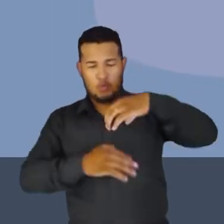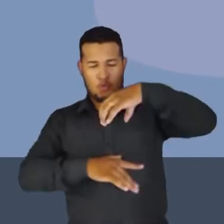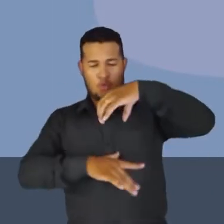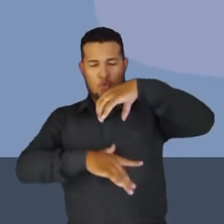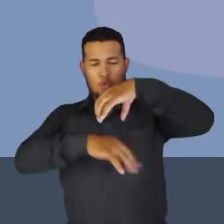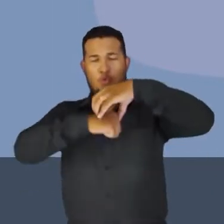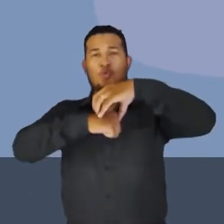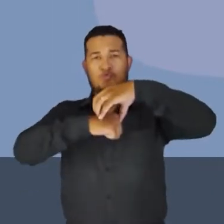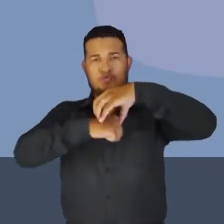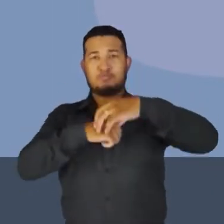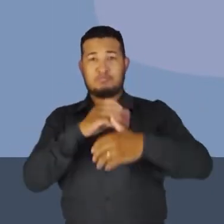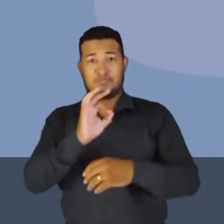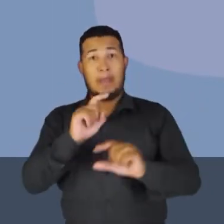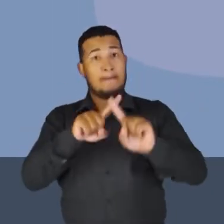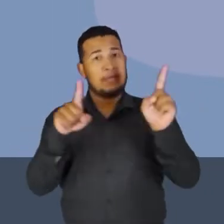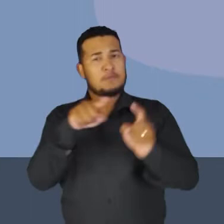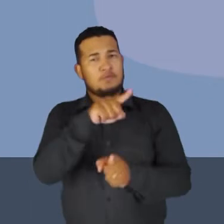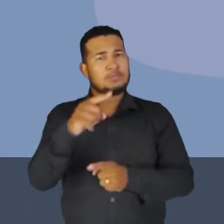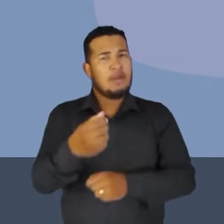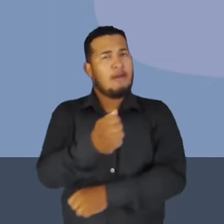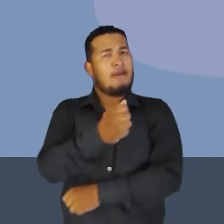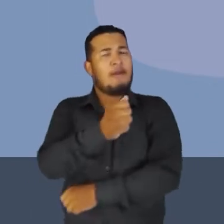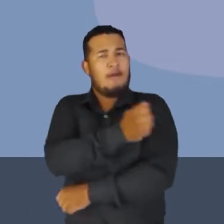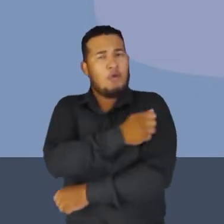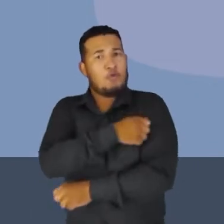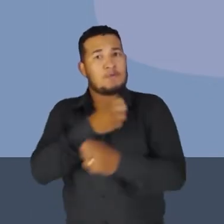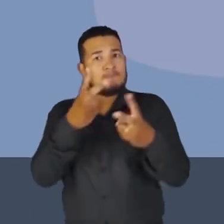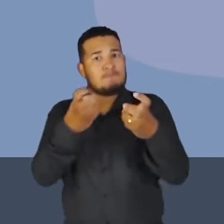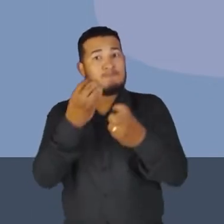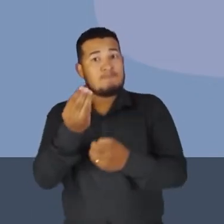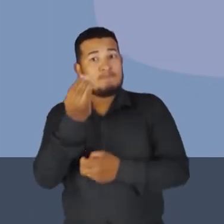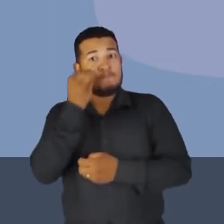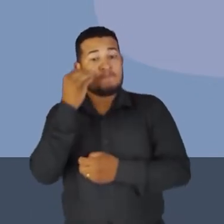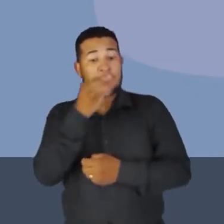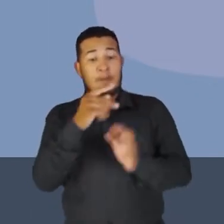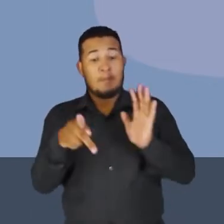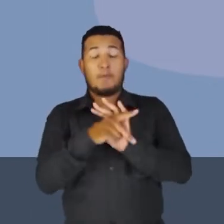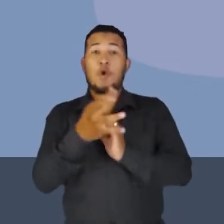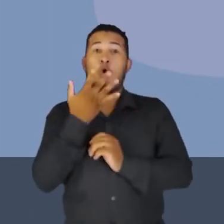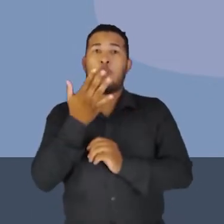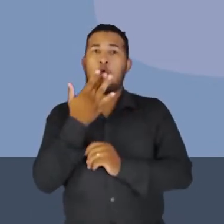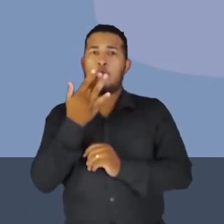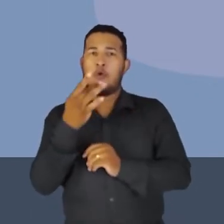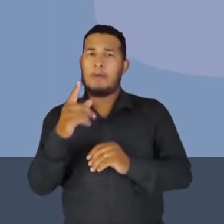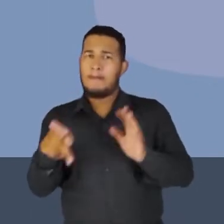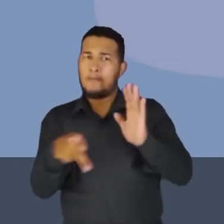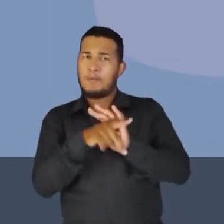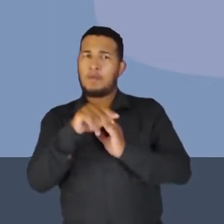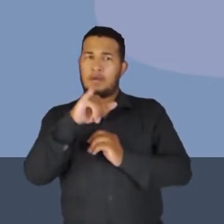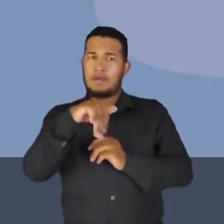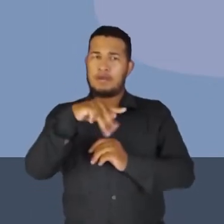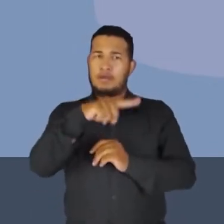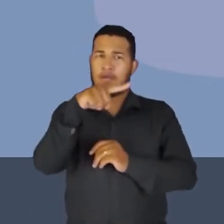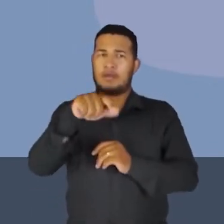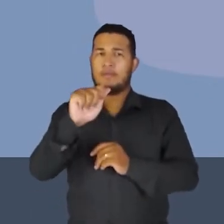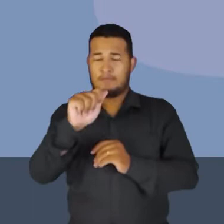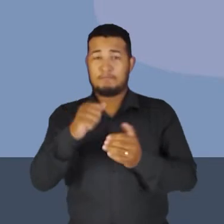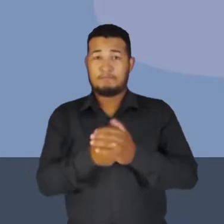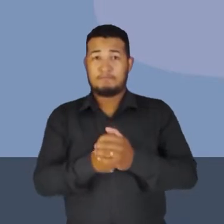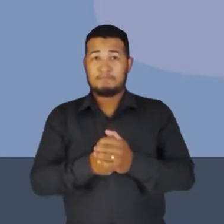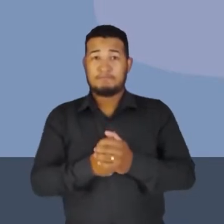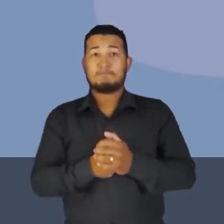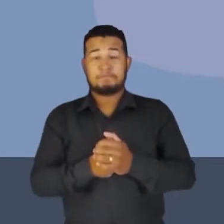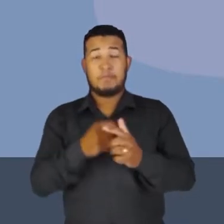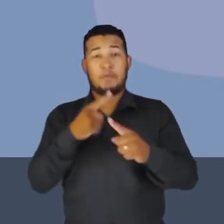Mas eu quero que você, aluno, fixe o seu olhar na cor que é dado a este imã. Porque essa